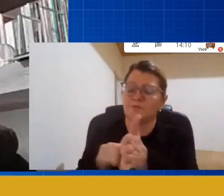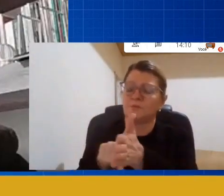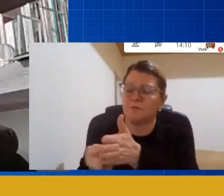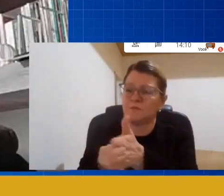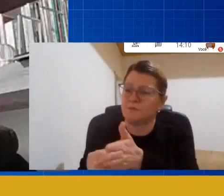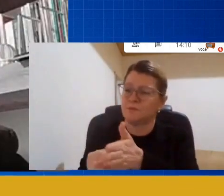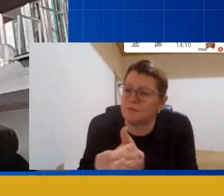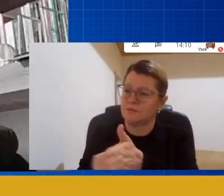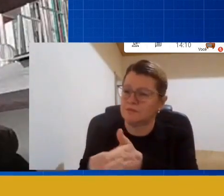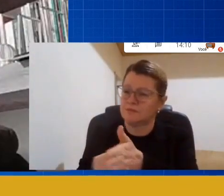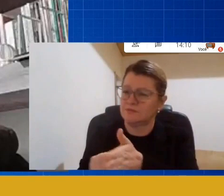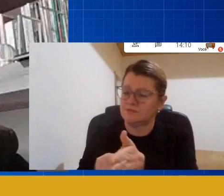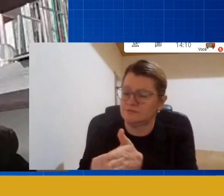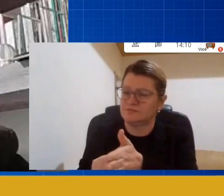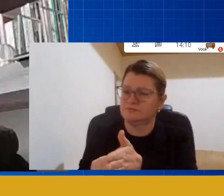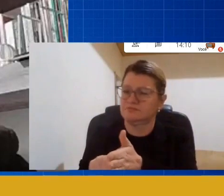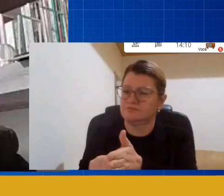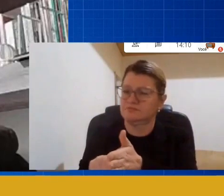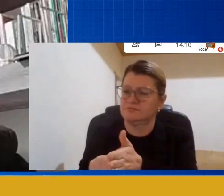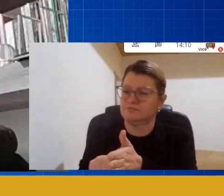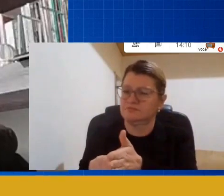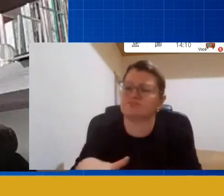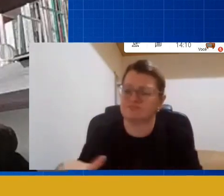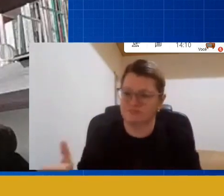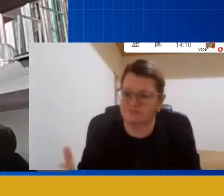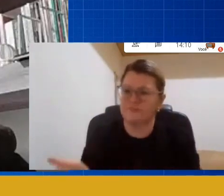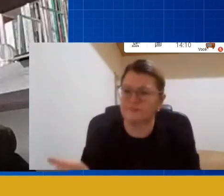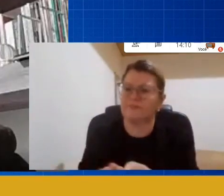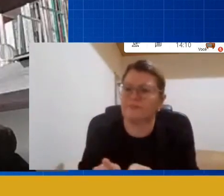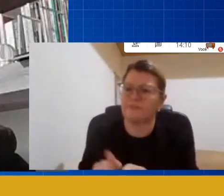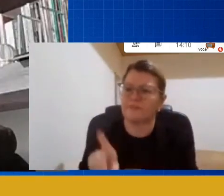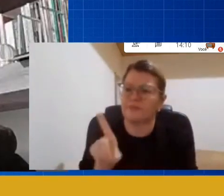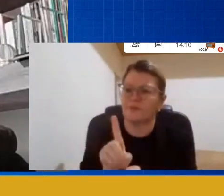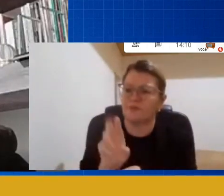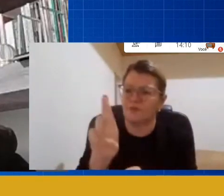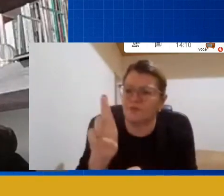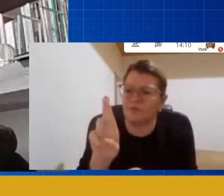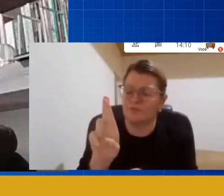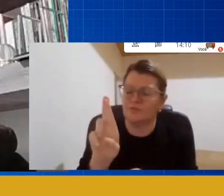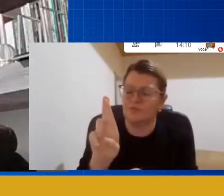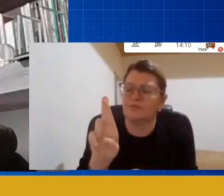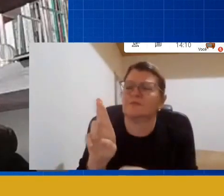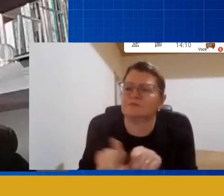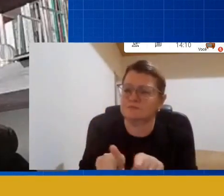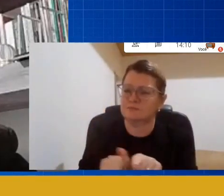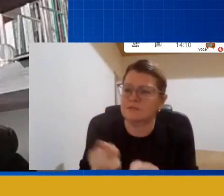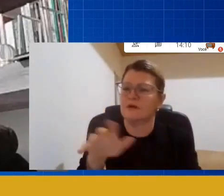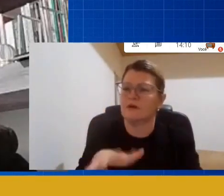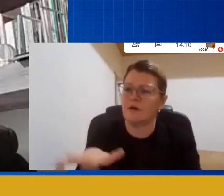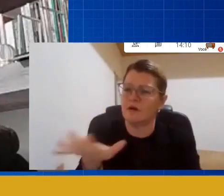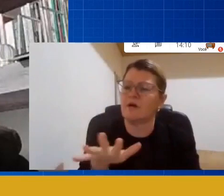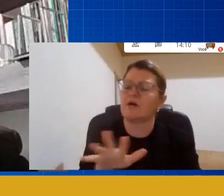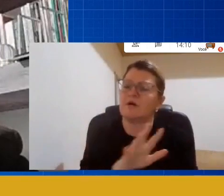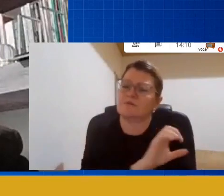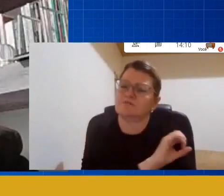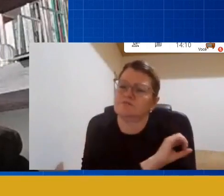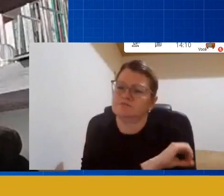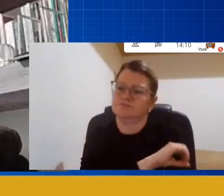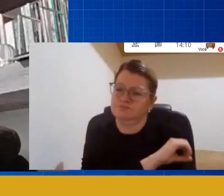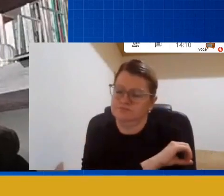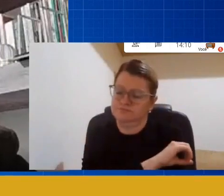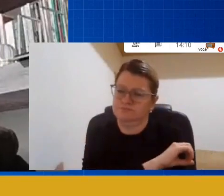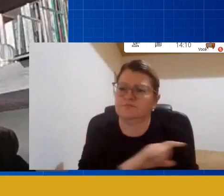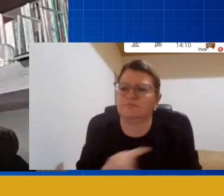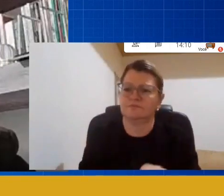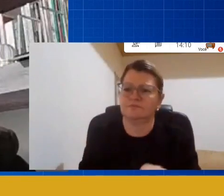Desenvolvo o doutorado, estou no final do doutorado, também na área da educação infantil, porque eu fiz uma